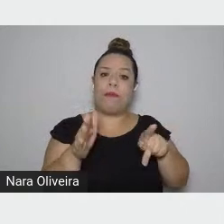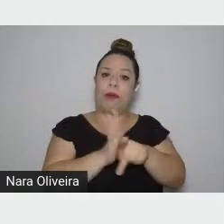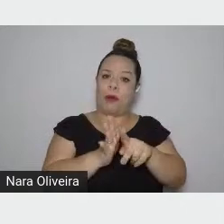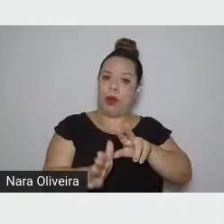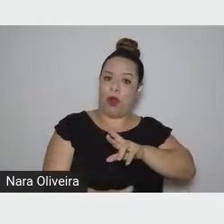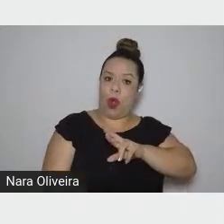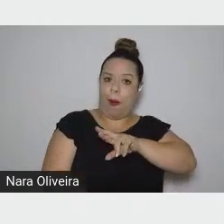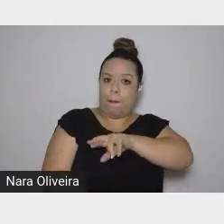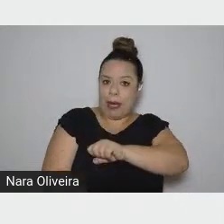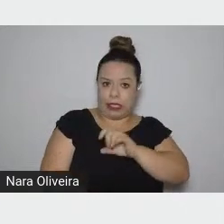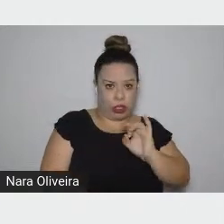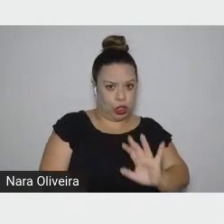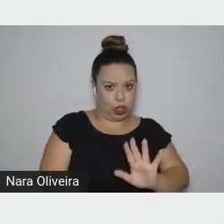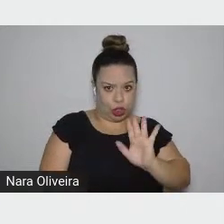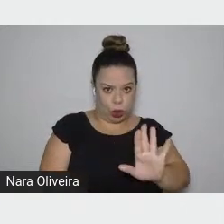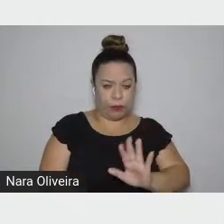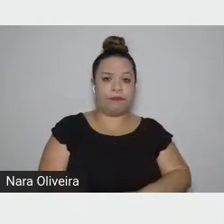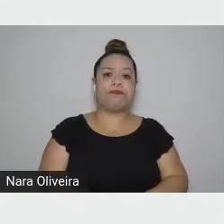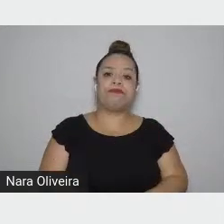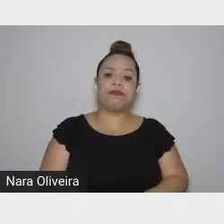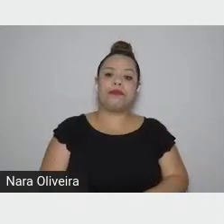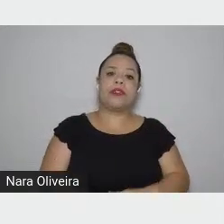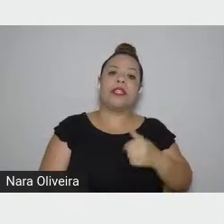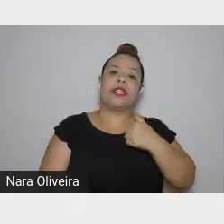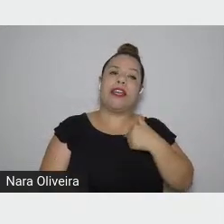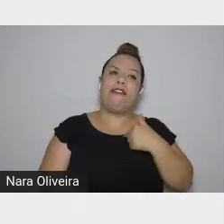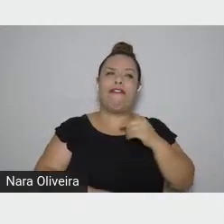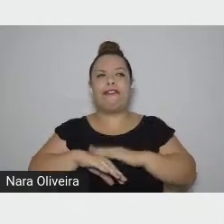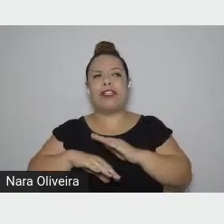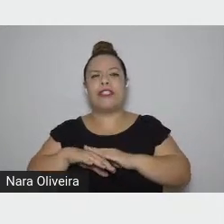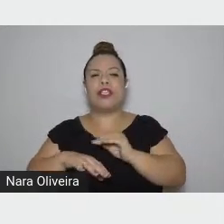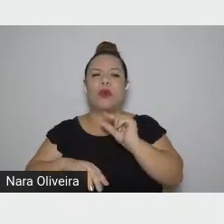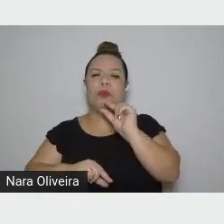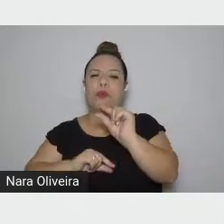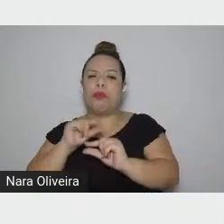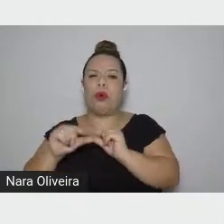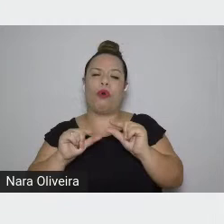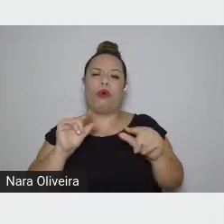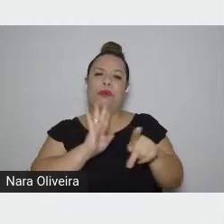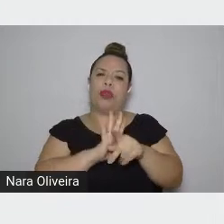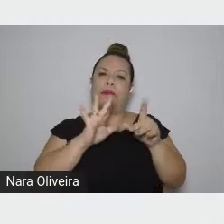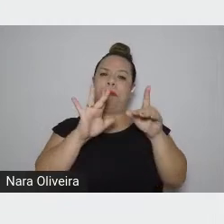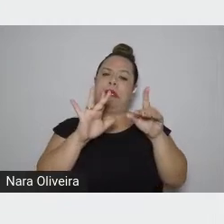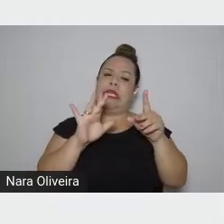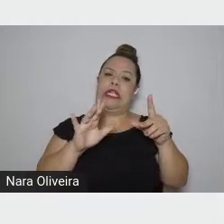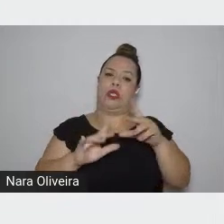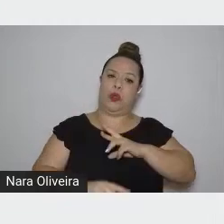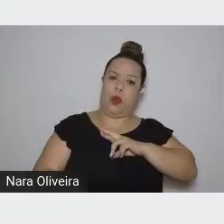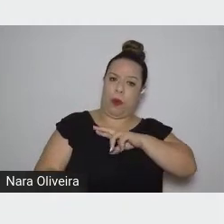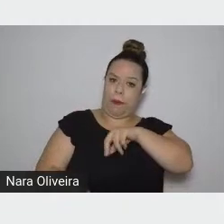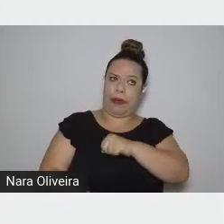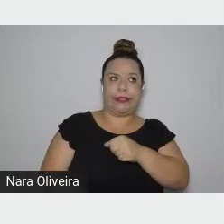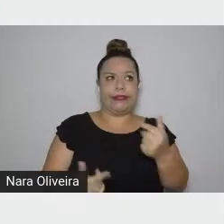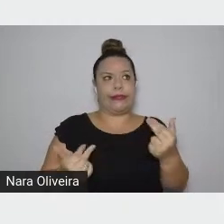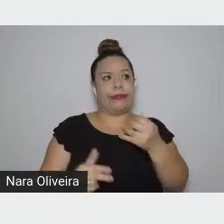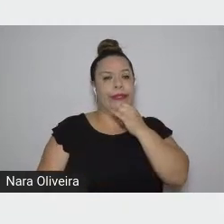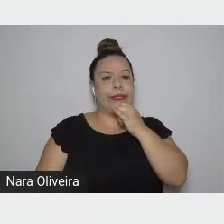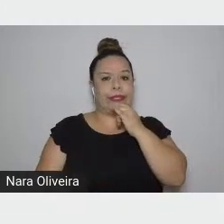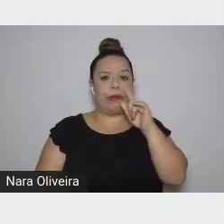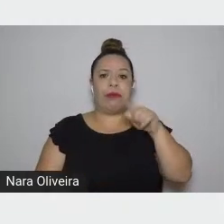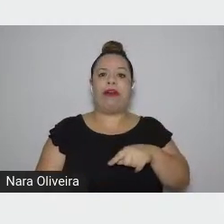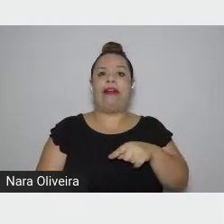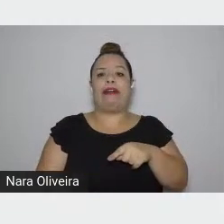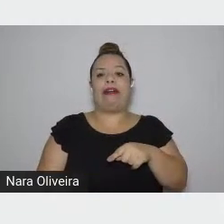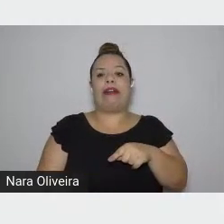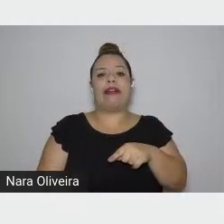um sobrevoo dos romances como se fosse um sobrevoo de uma